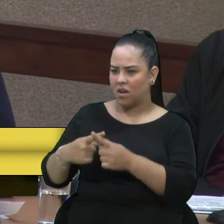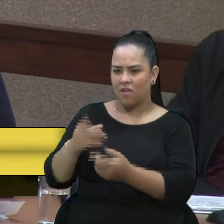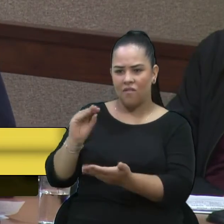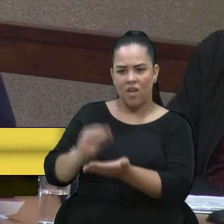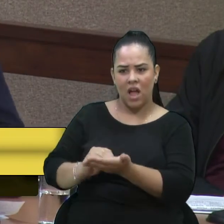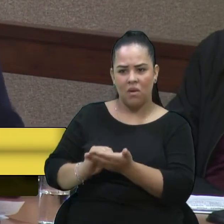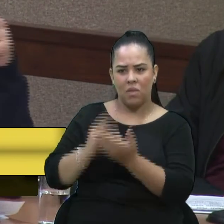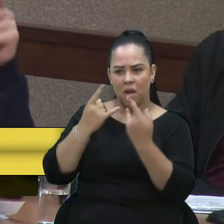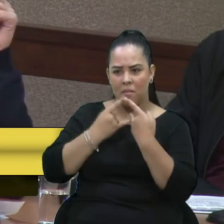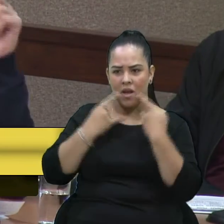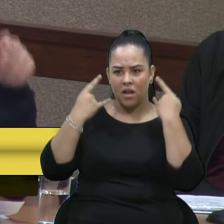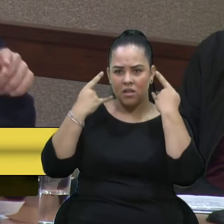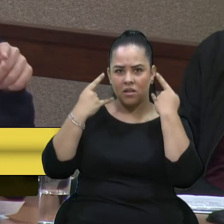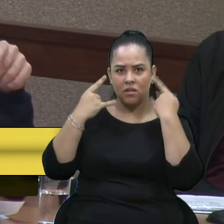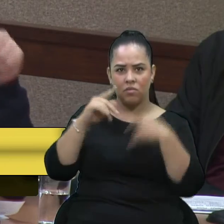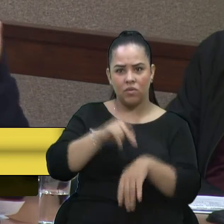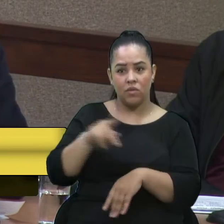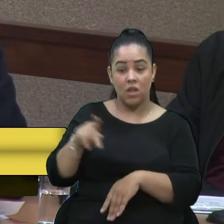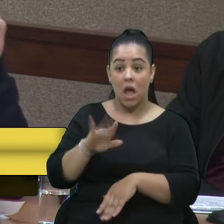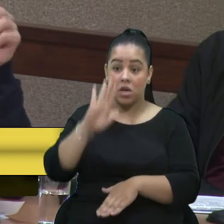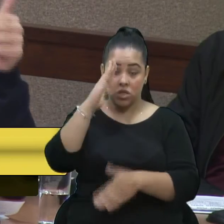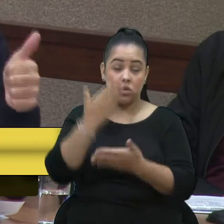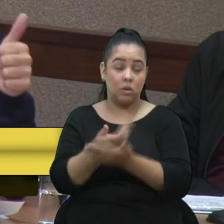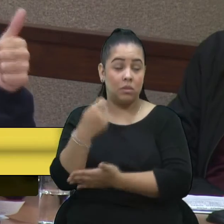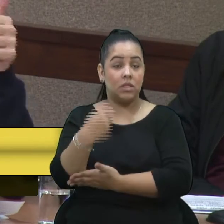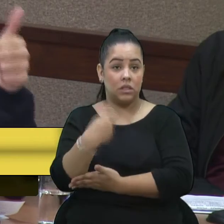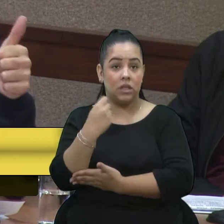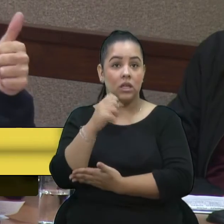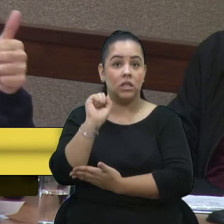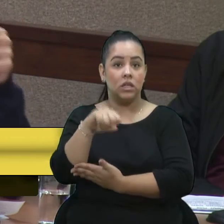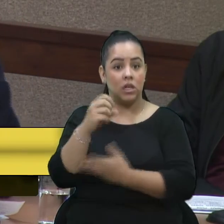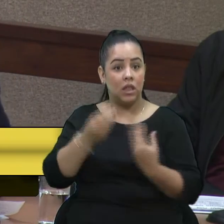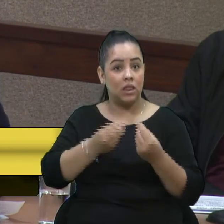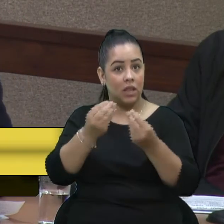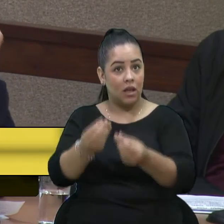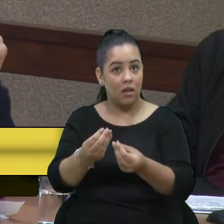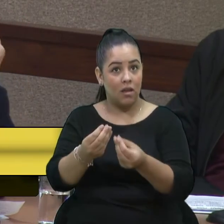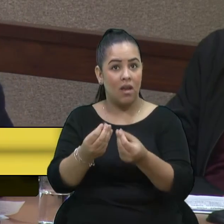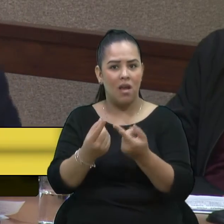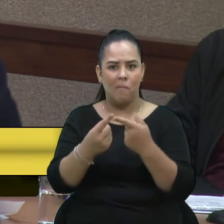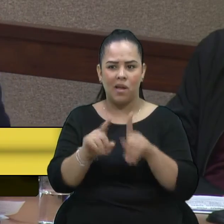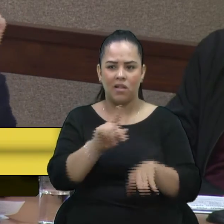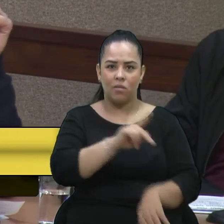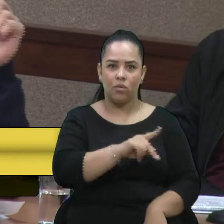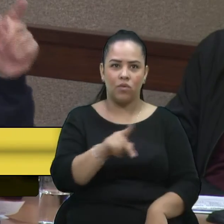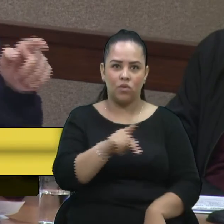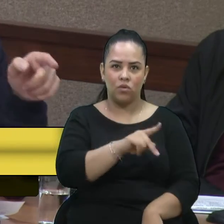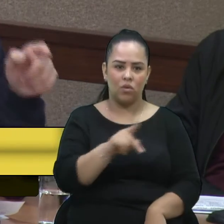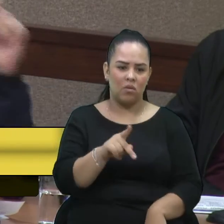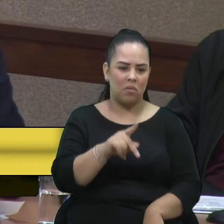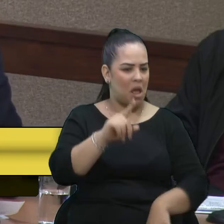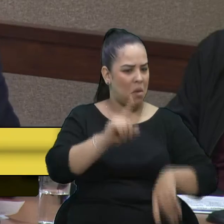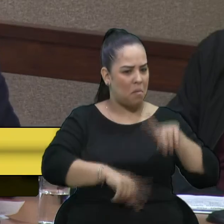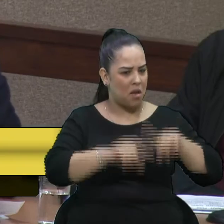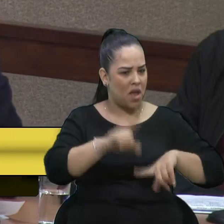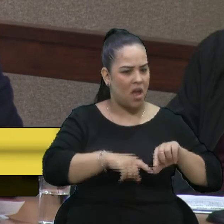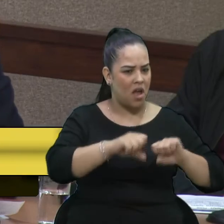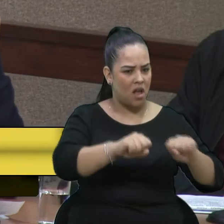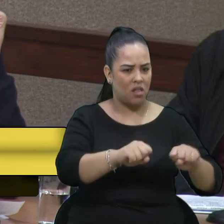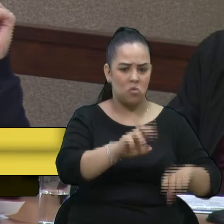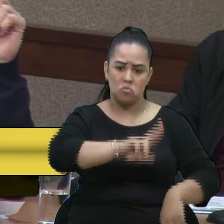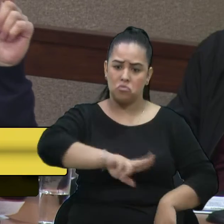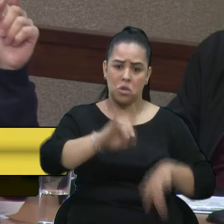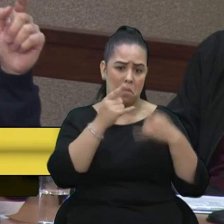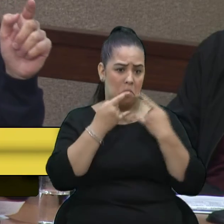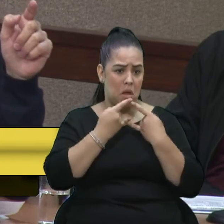aos professores. Eu acho que a prefeitura tem que dar os EPIs necessários, sim. Perfeito. Mas a professora, para ir no supermercado, a máscara funciona.